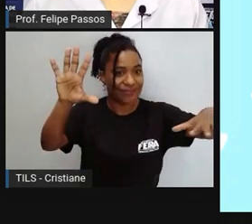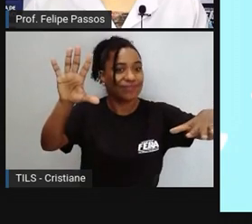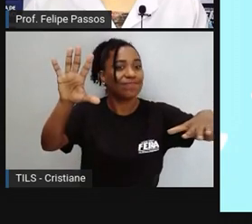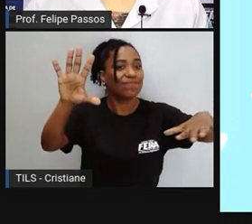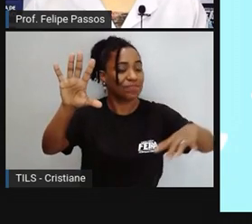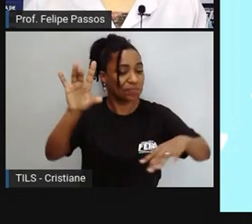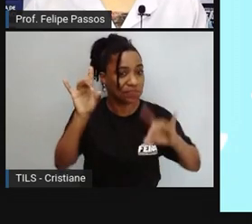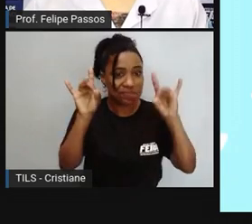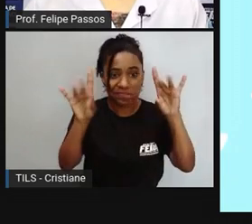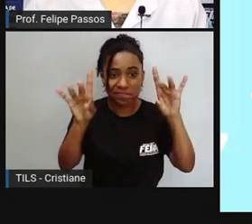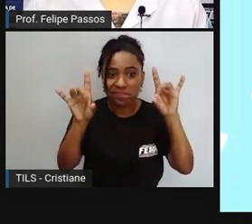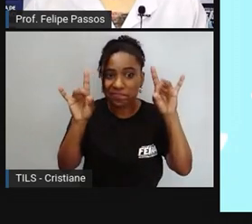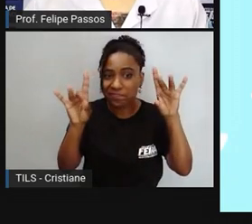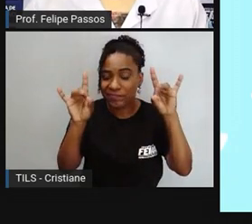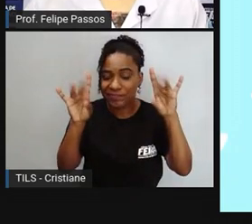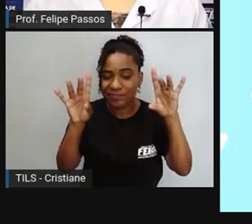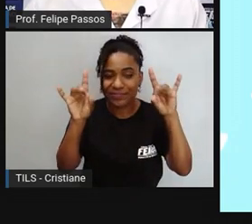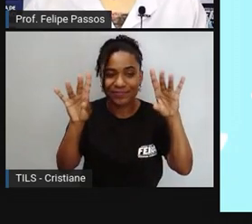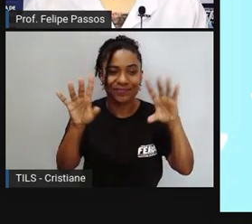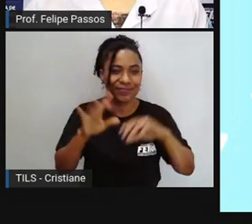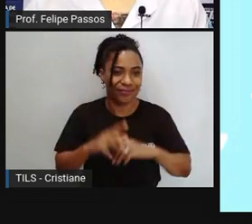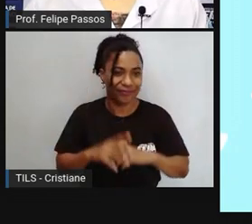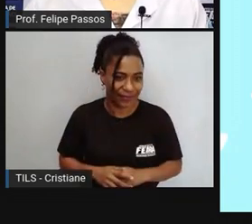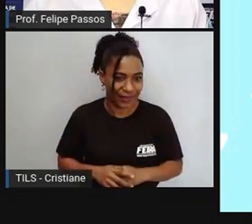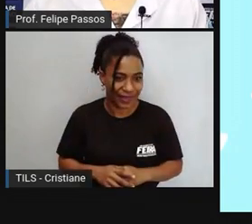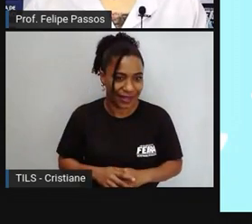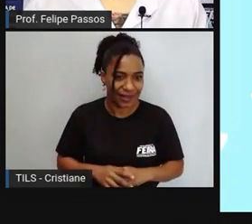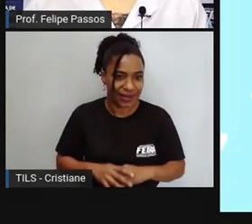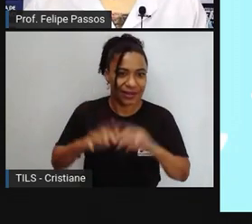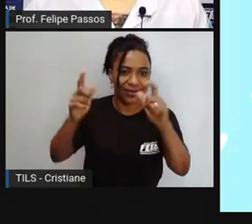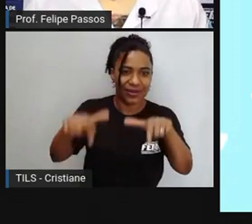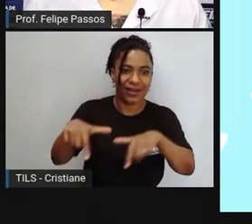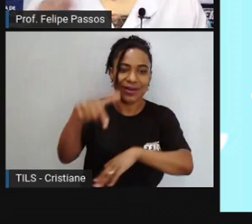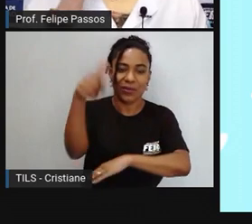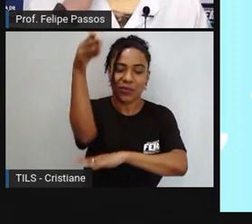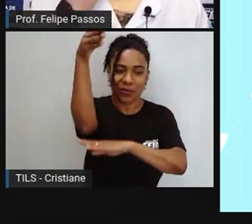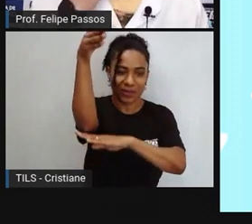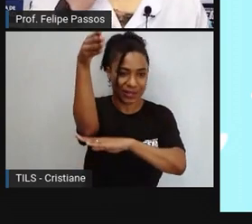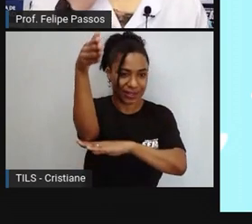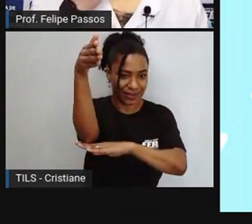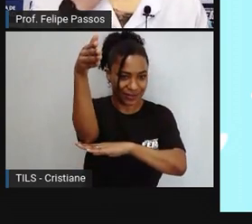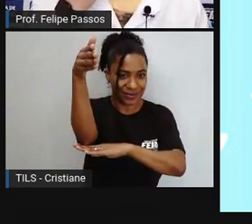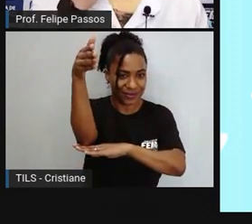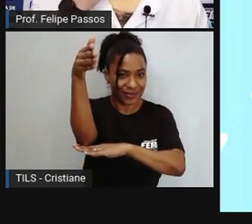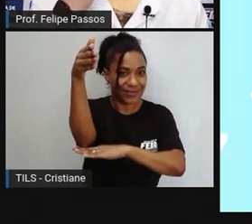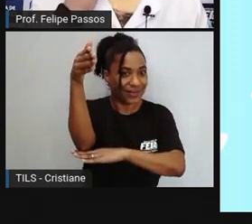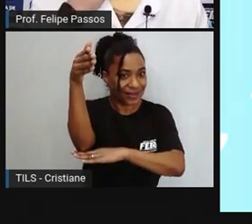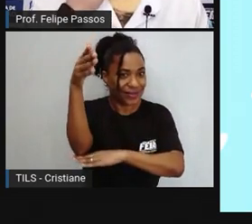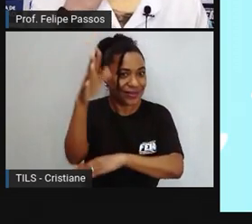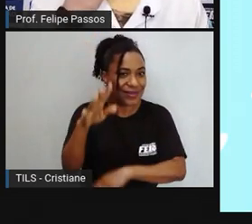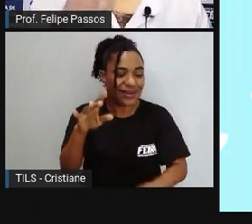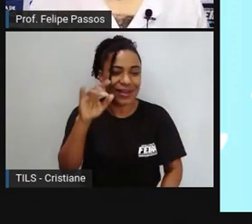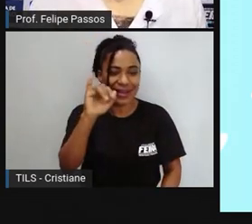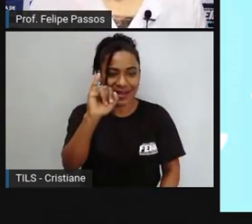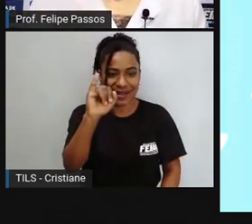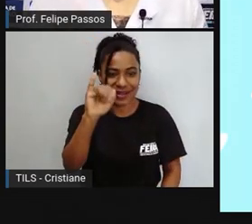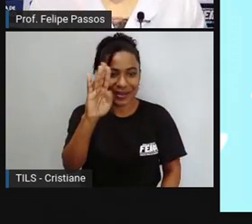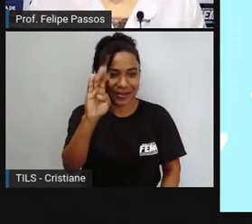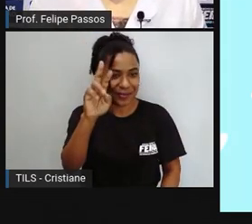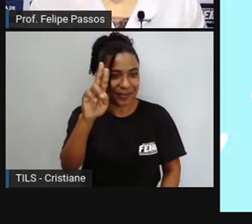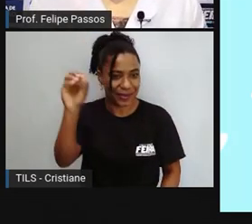aquele hotel maravilhoso de mil dólares